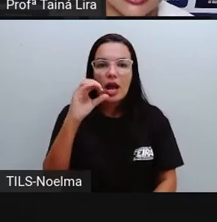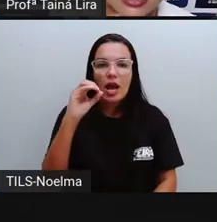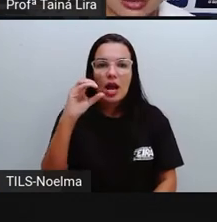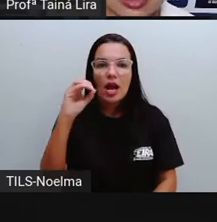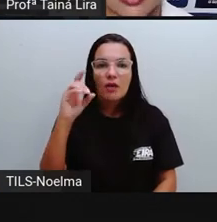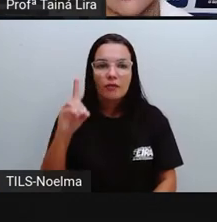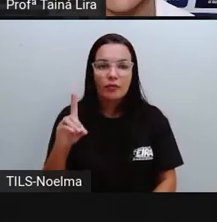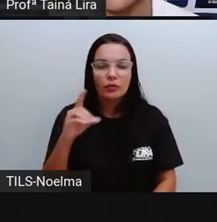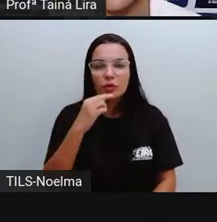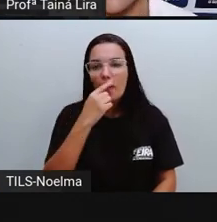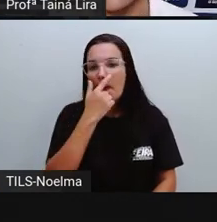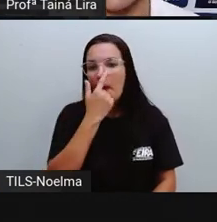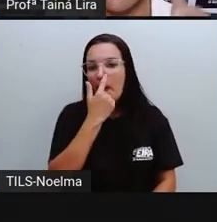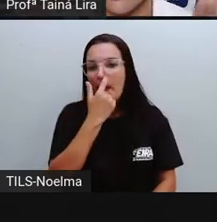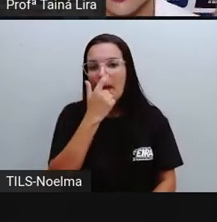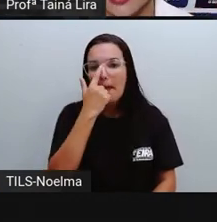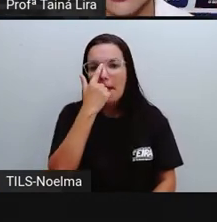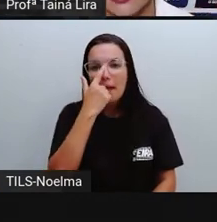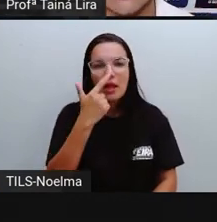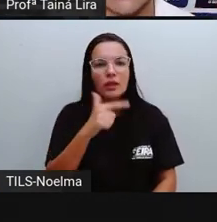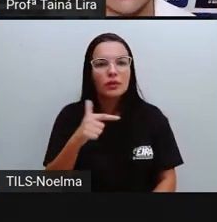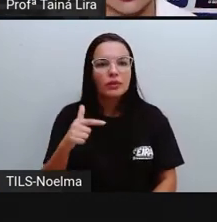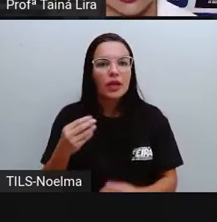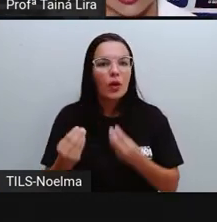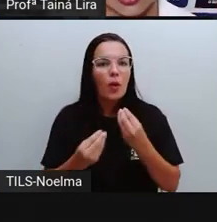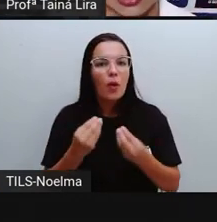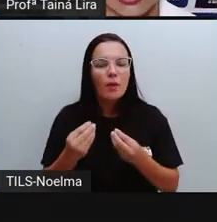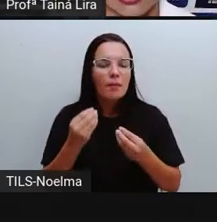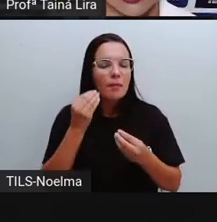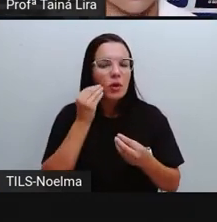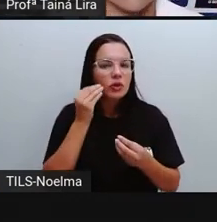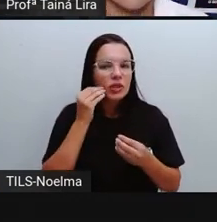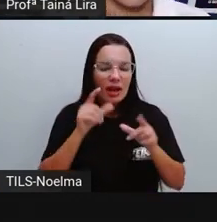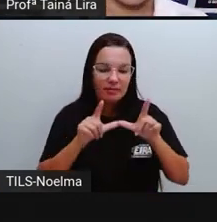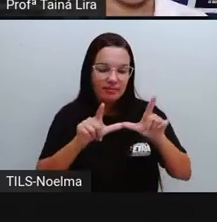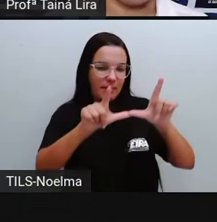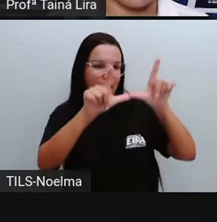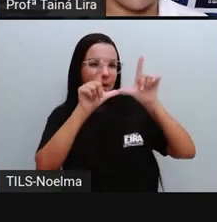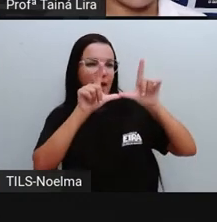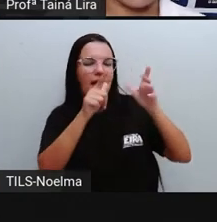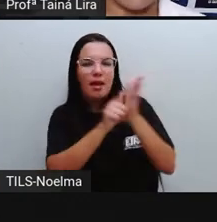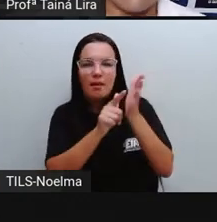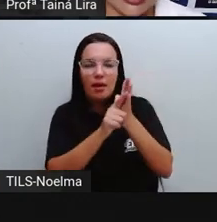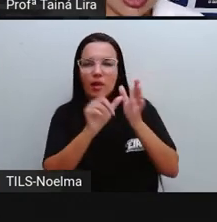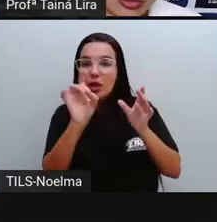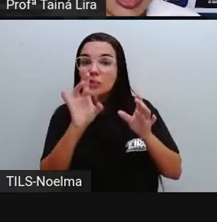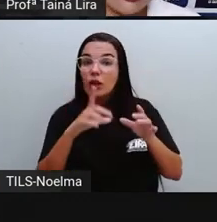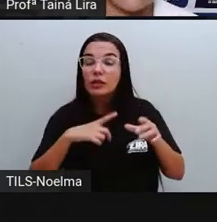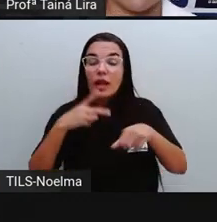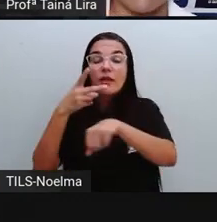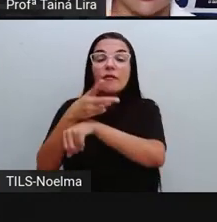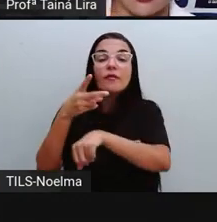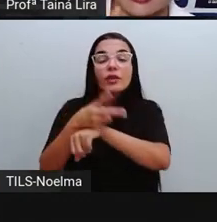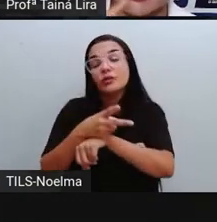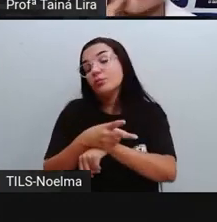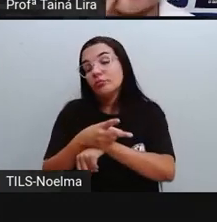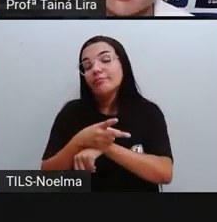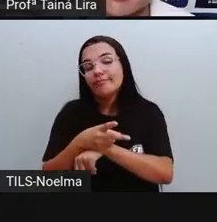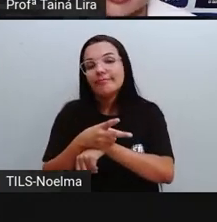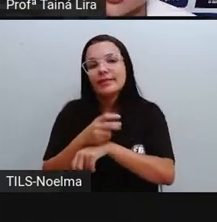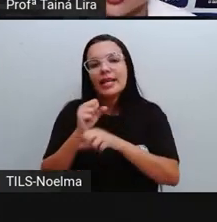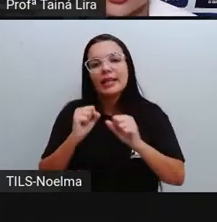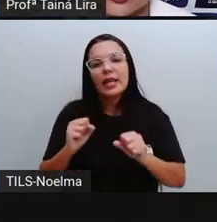escritos, né? Assim, em forma de cartaz. Mas a gente hoje tem muito em formato de vídeo. E a gente vê muito,